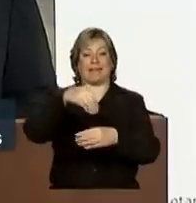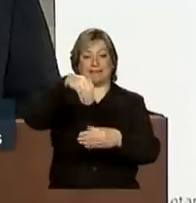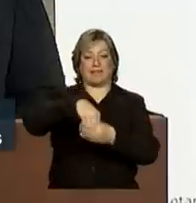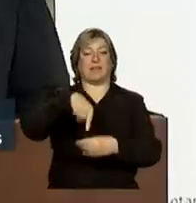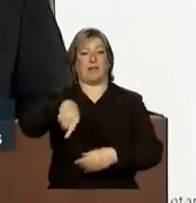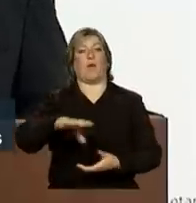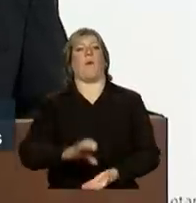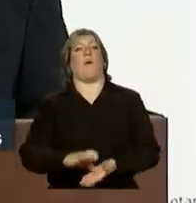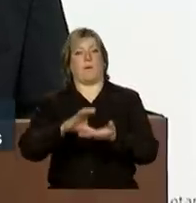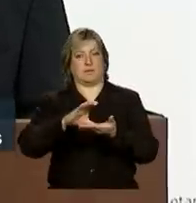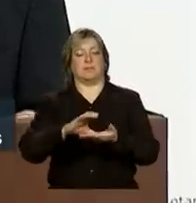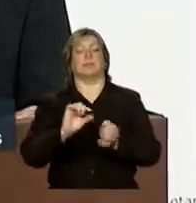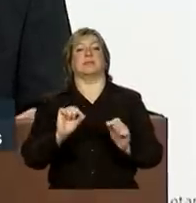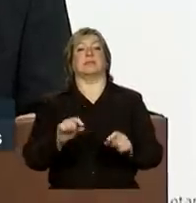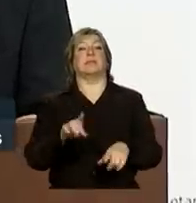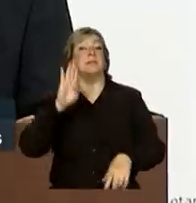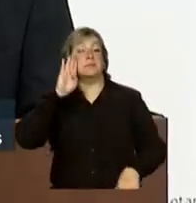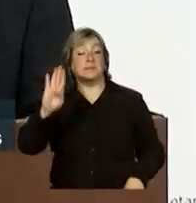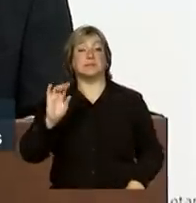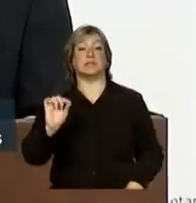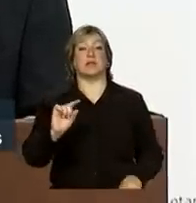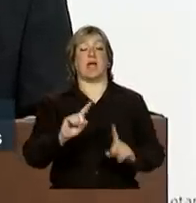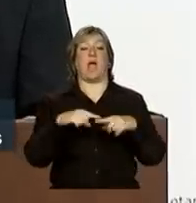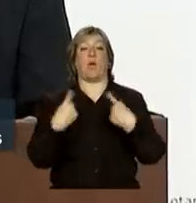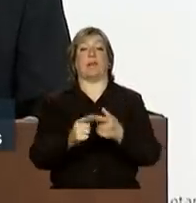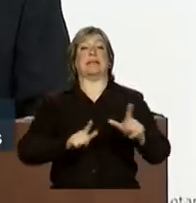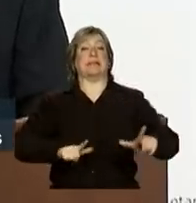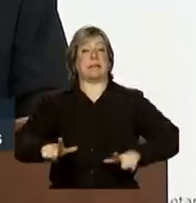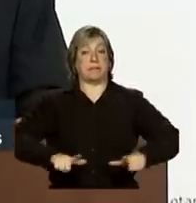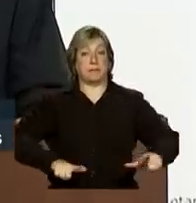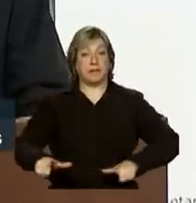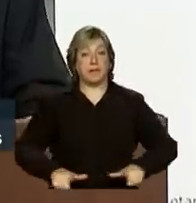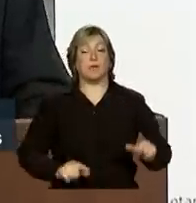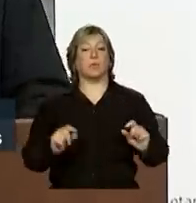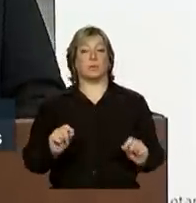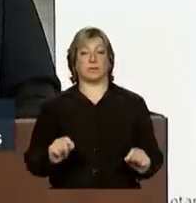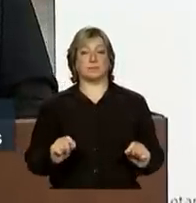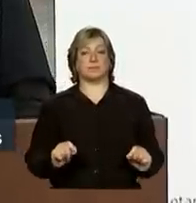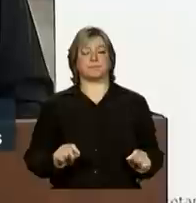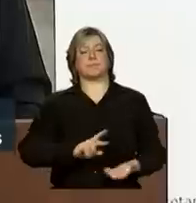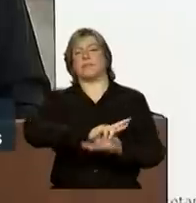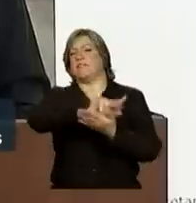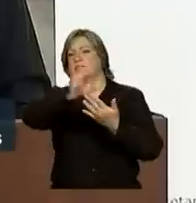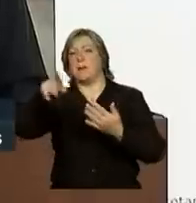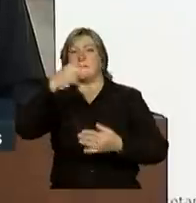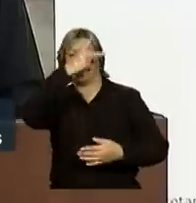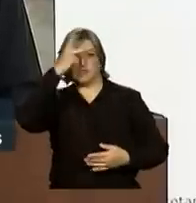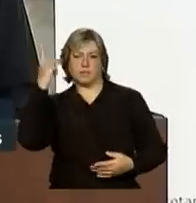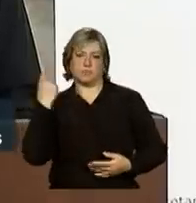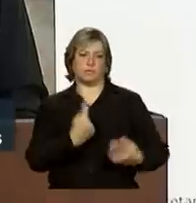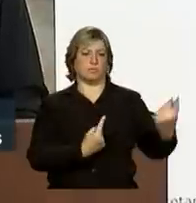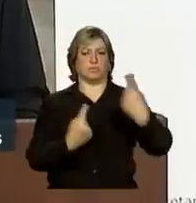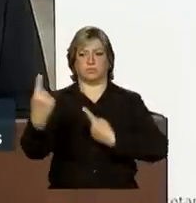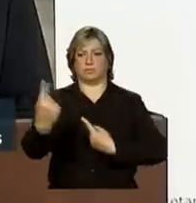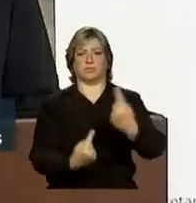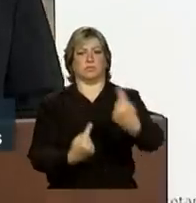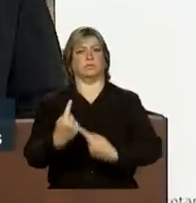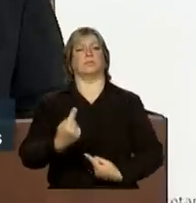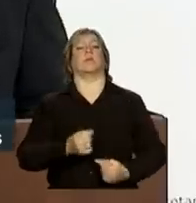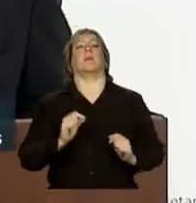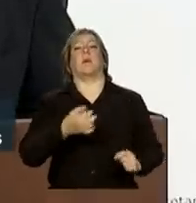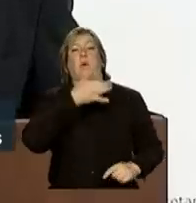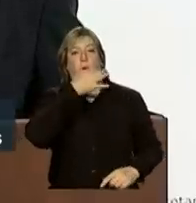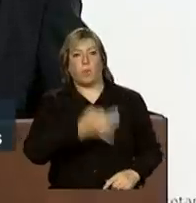Conselho e, sobretudo, uma reunião de trabalho em que vários conselheiros puderam debater